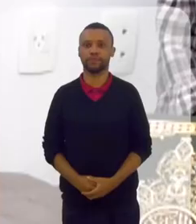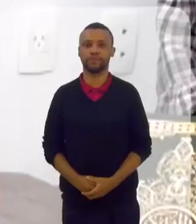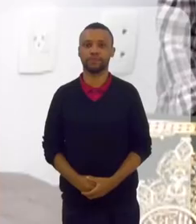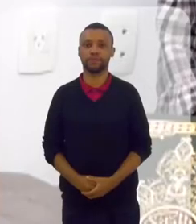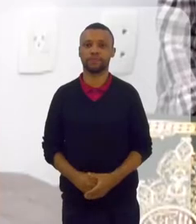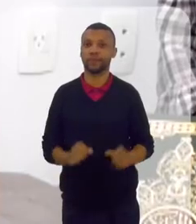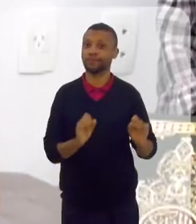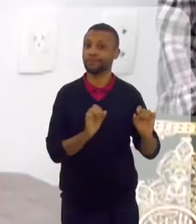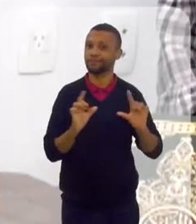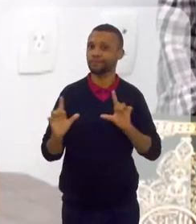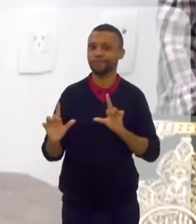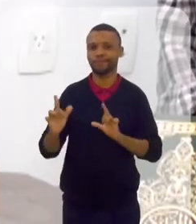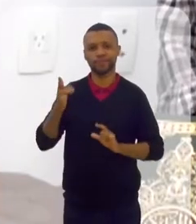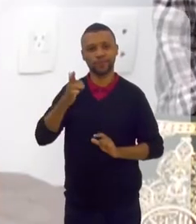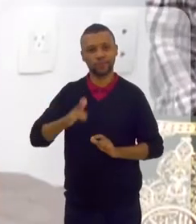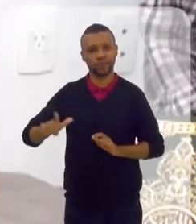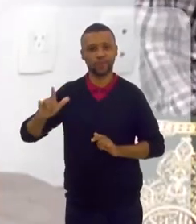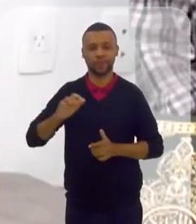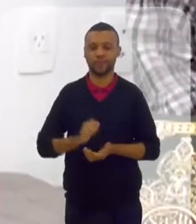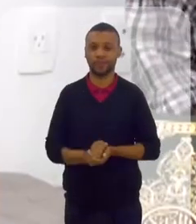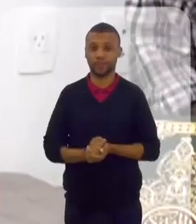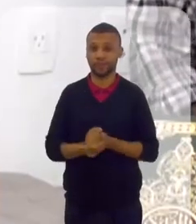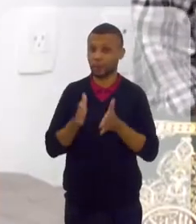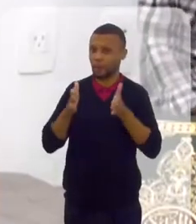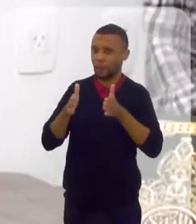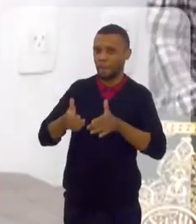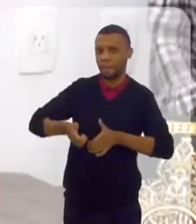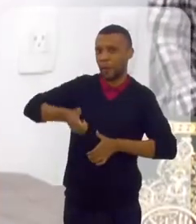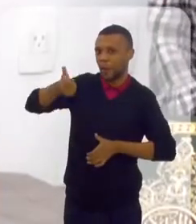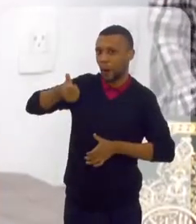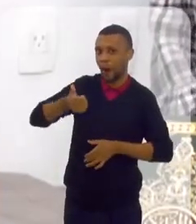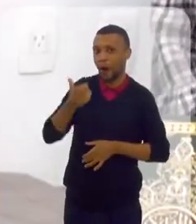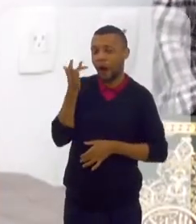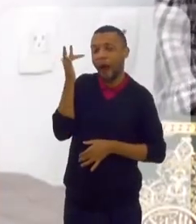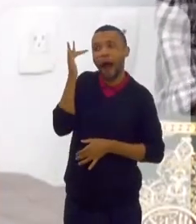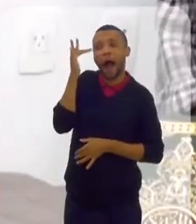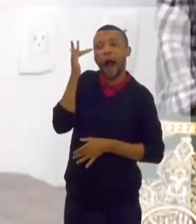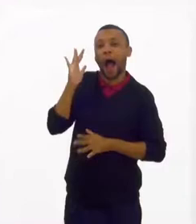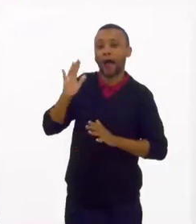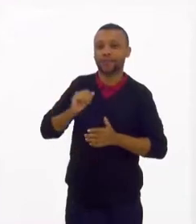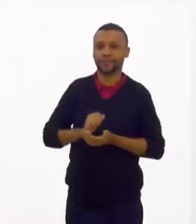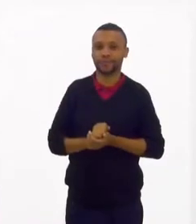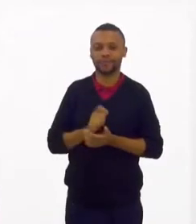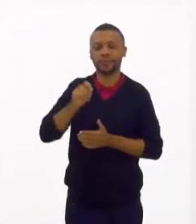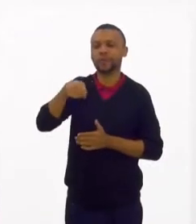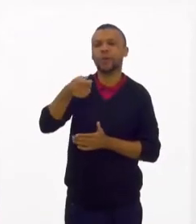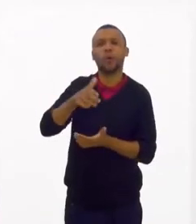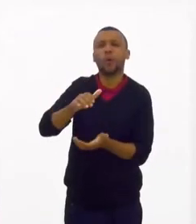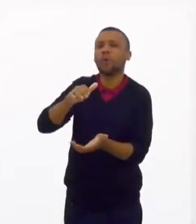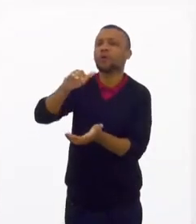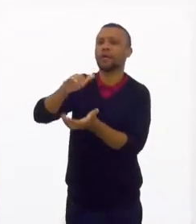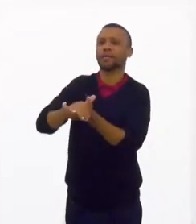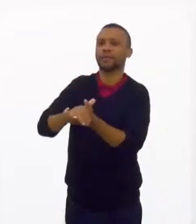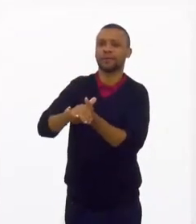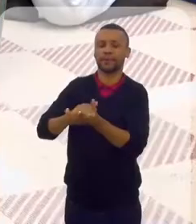O Voltamos com a melhor parte, eu acho. O casamento.